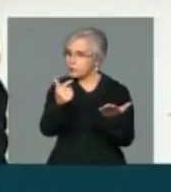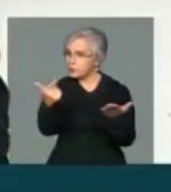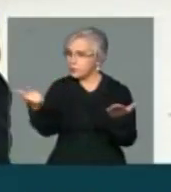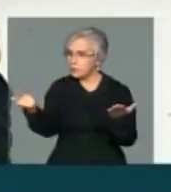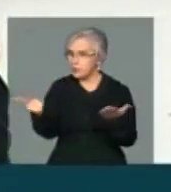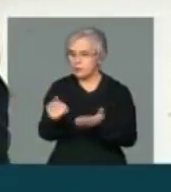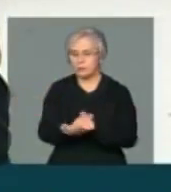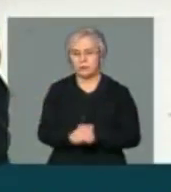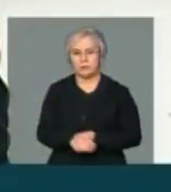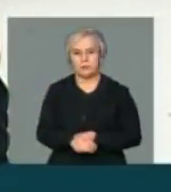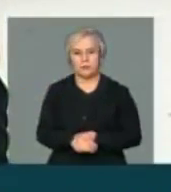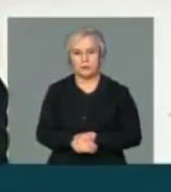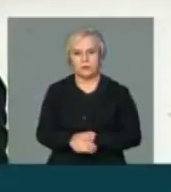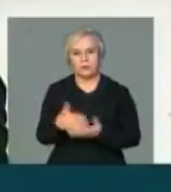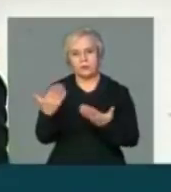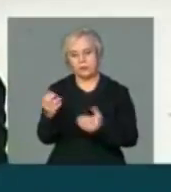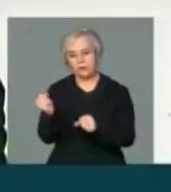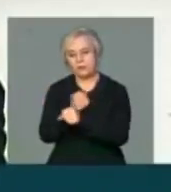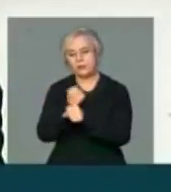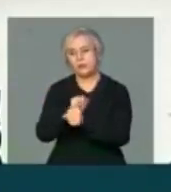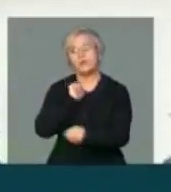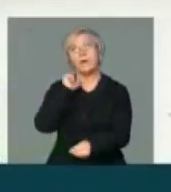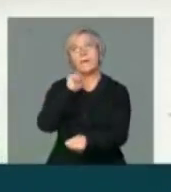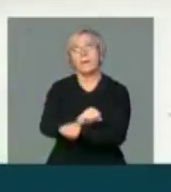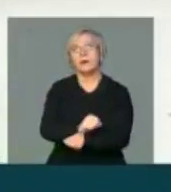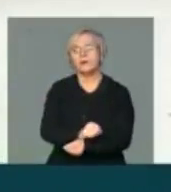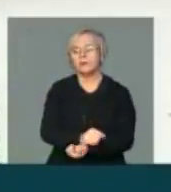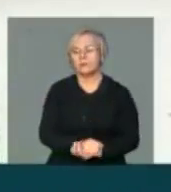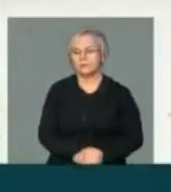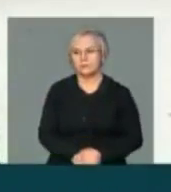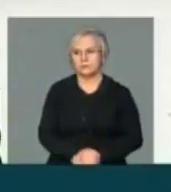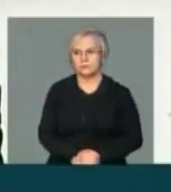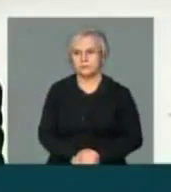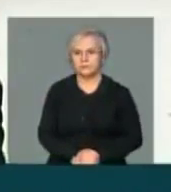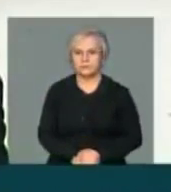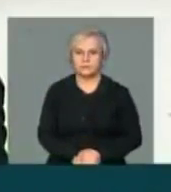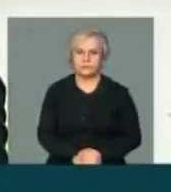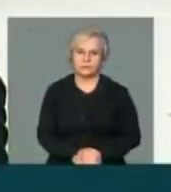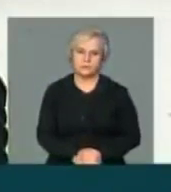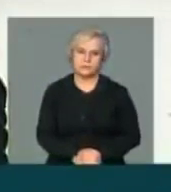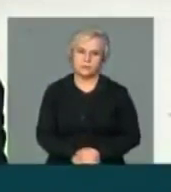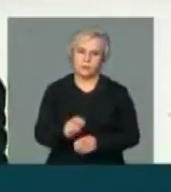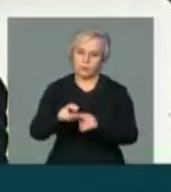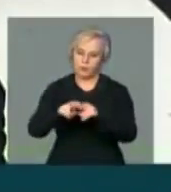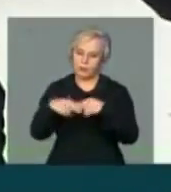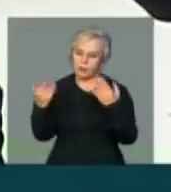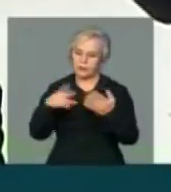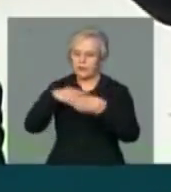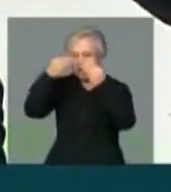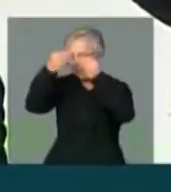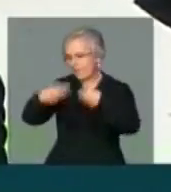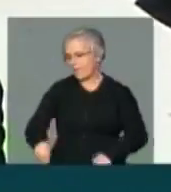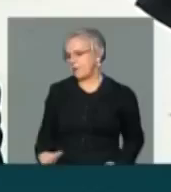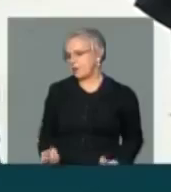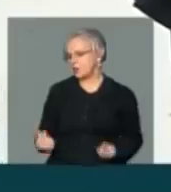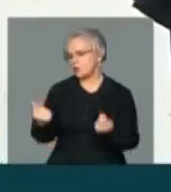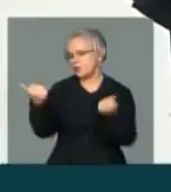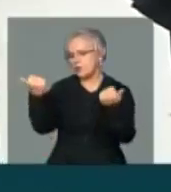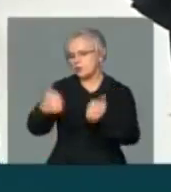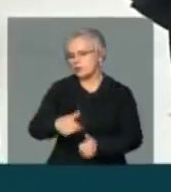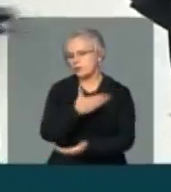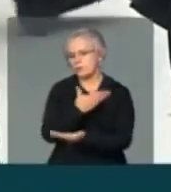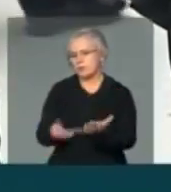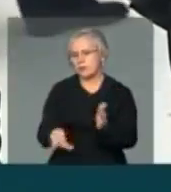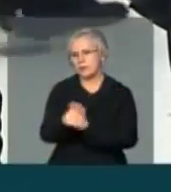a obra prossiga, essa obra foi interrompida em Manaus, gerando prejuízos também para o governo brasileiro,